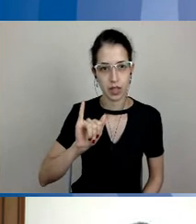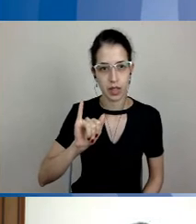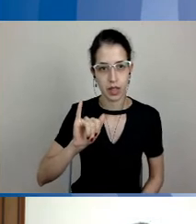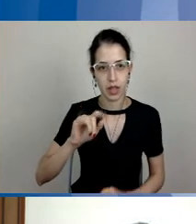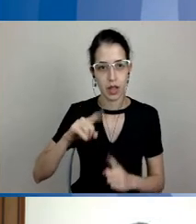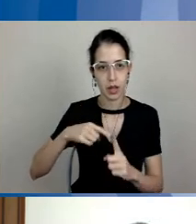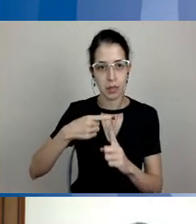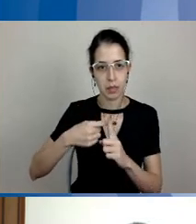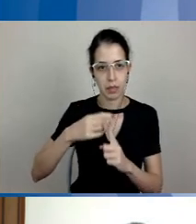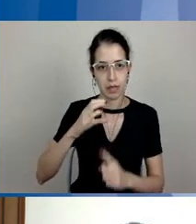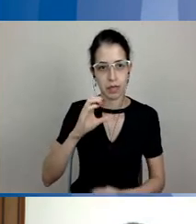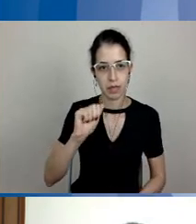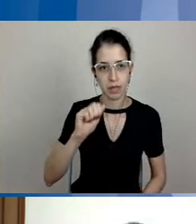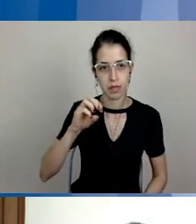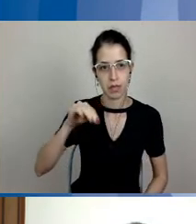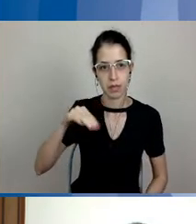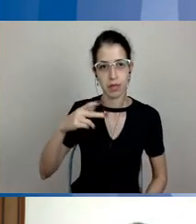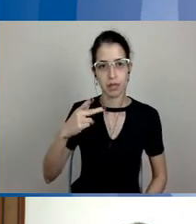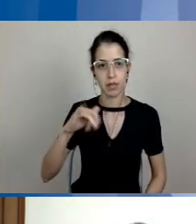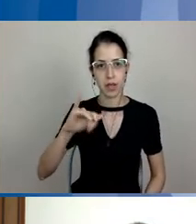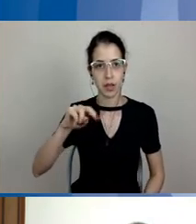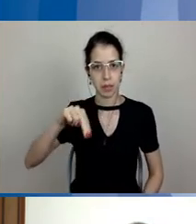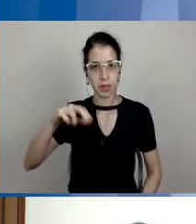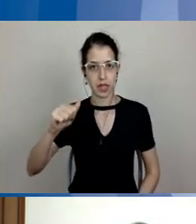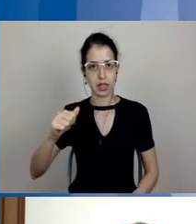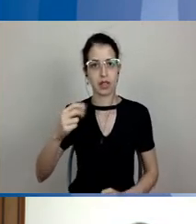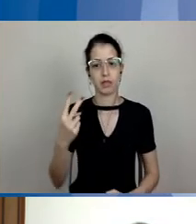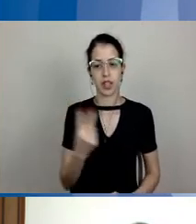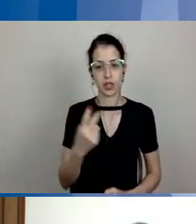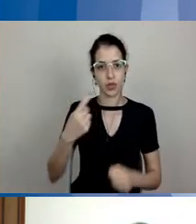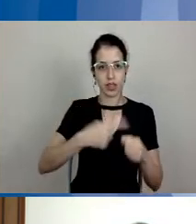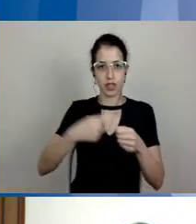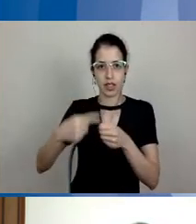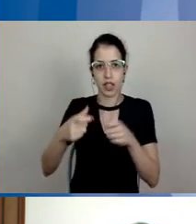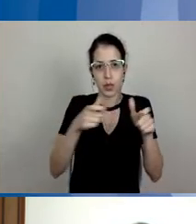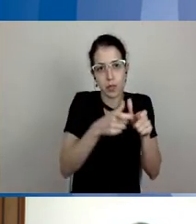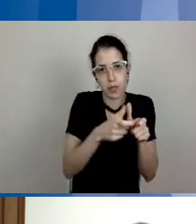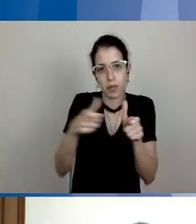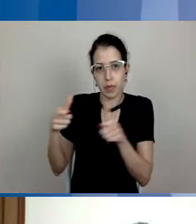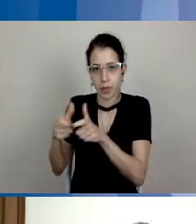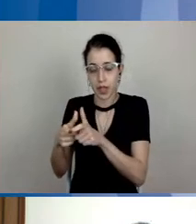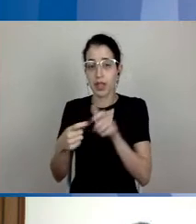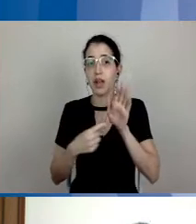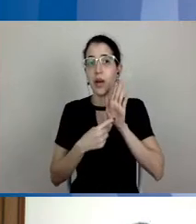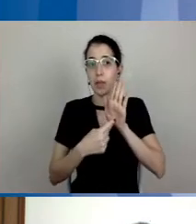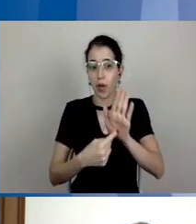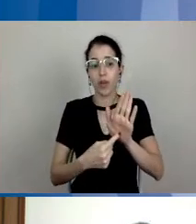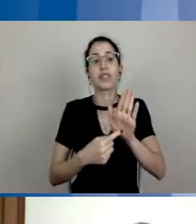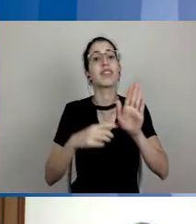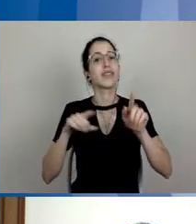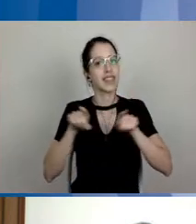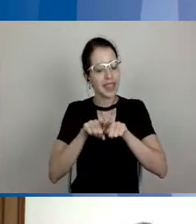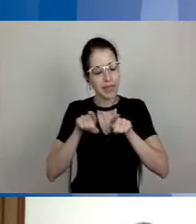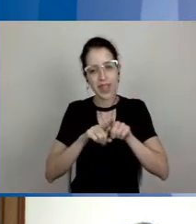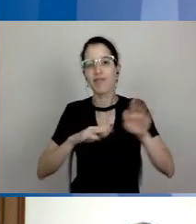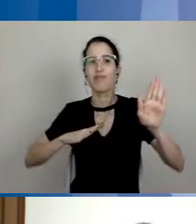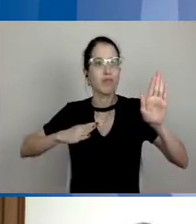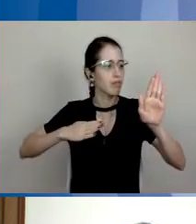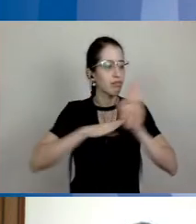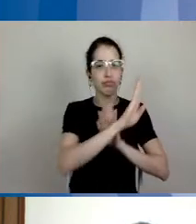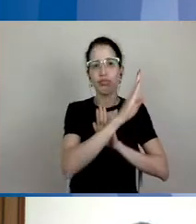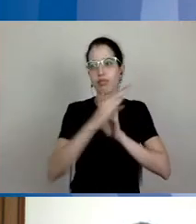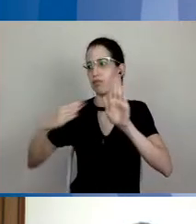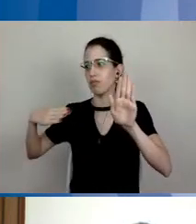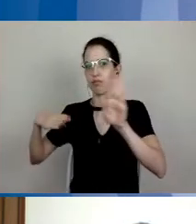também têm menos casos, porque são cidades menores, mas mostra também um crescimento importante comparado com o ano